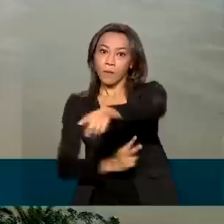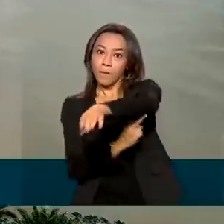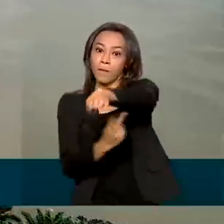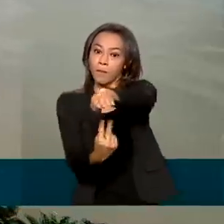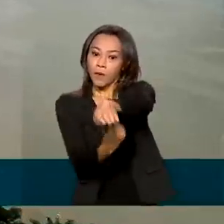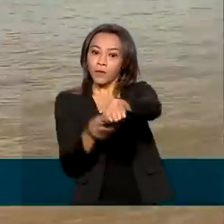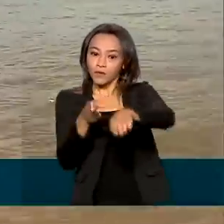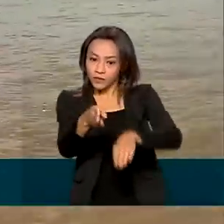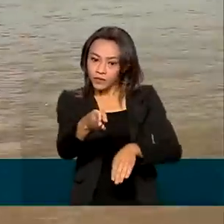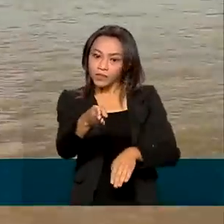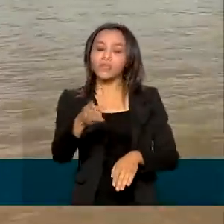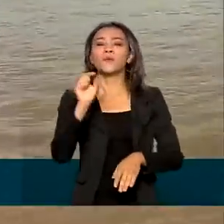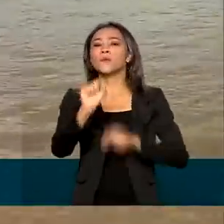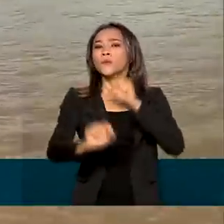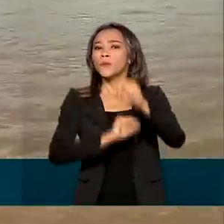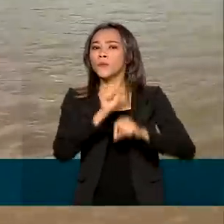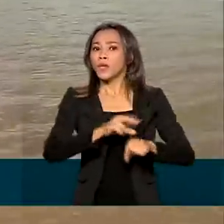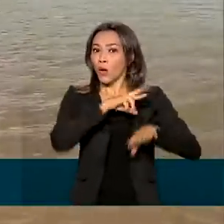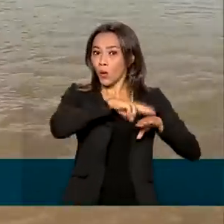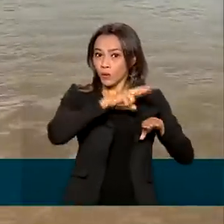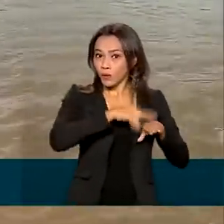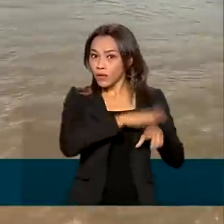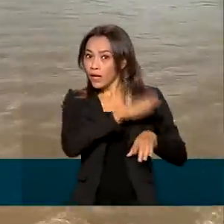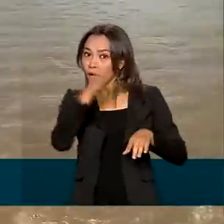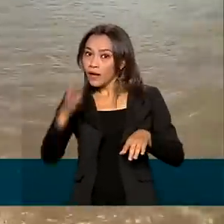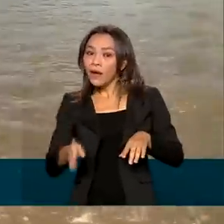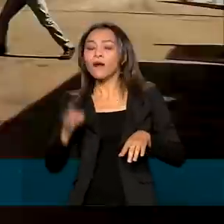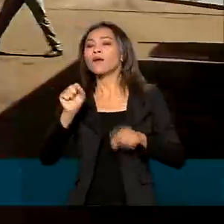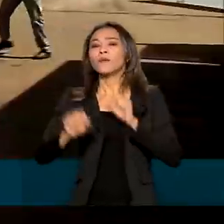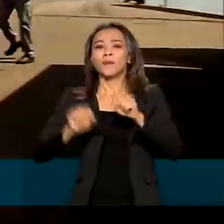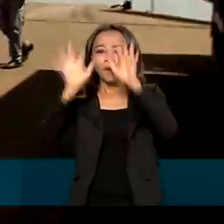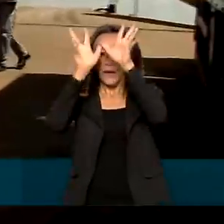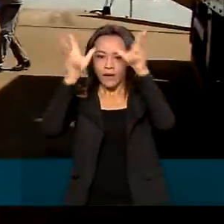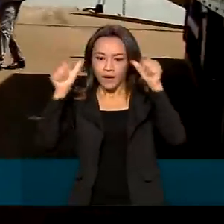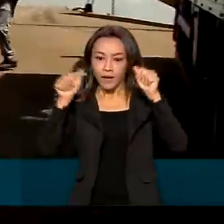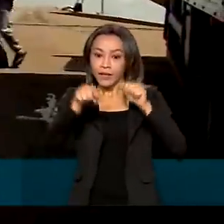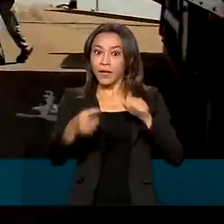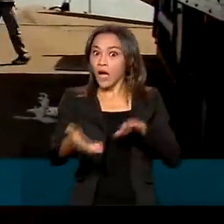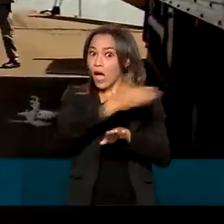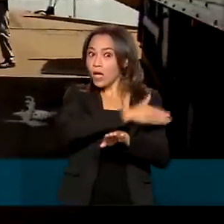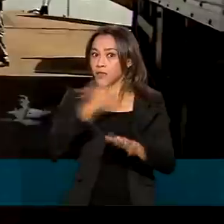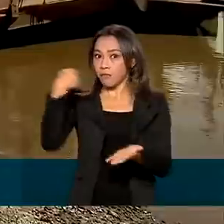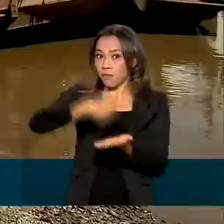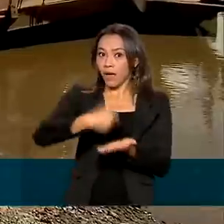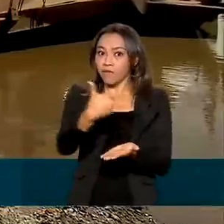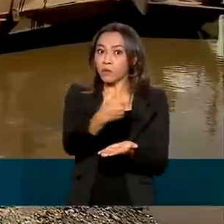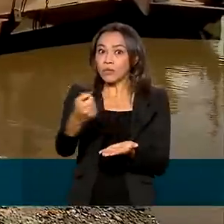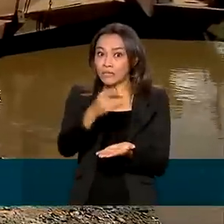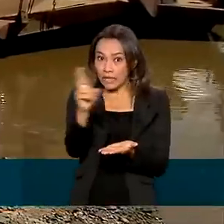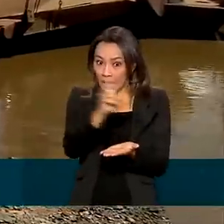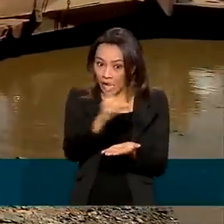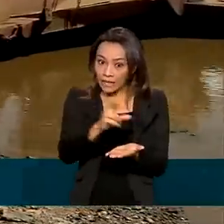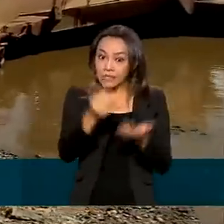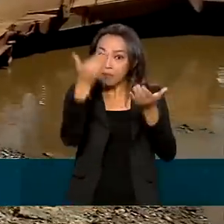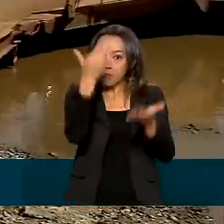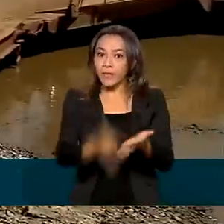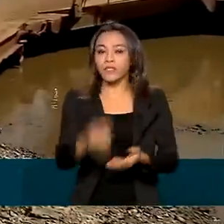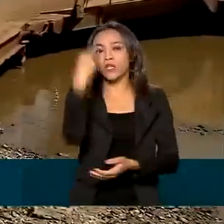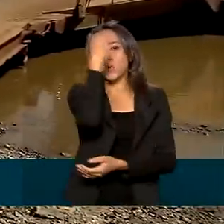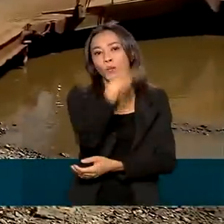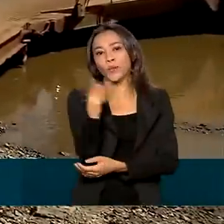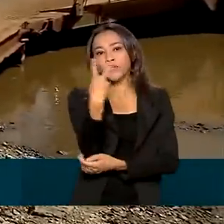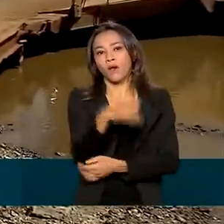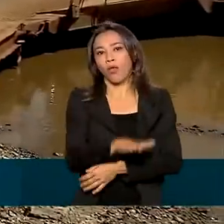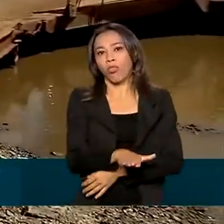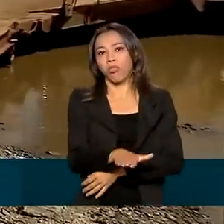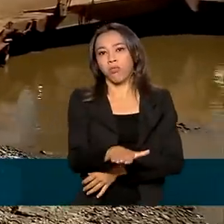-364, que liga Rondônia ao Acre. Antes, um caminhoneiro pagava 200 reais e perdia duas horas para